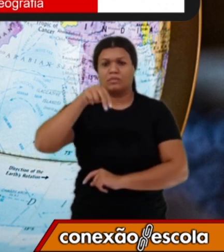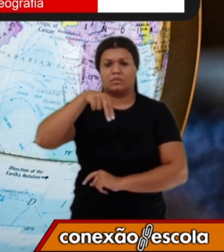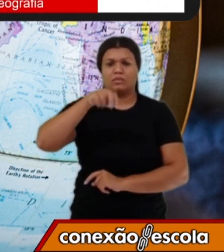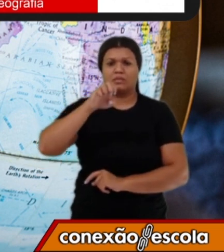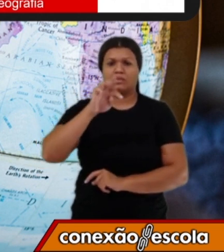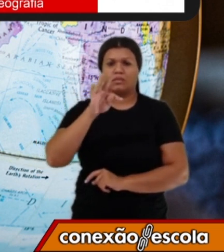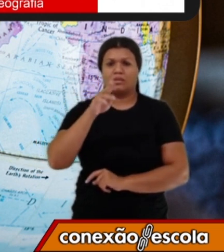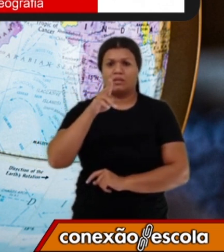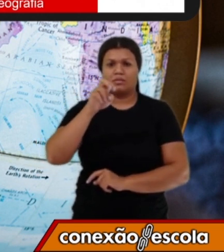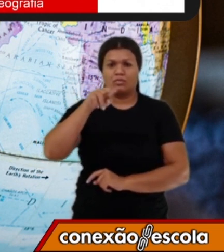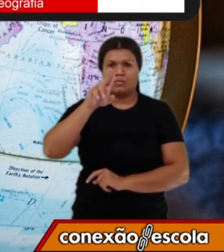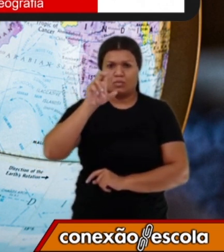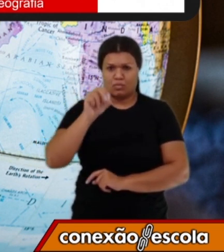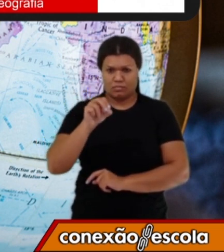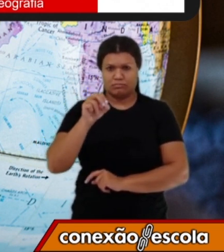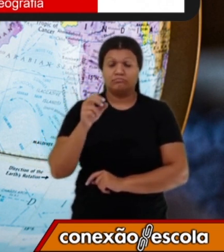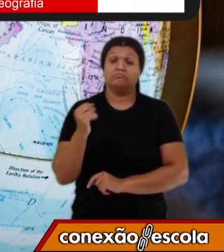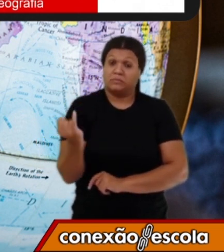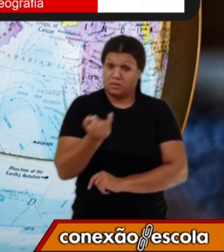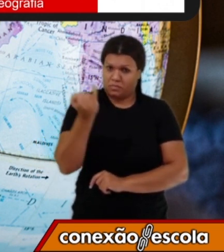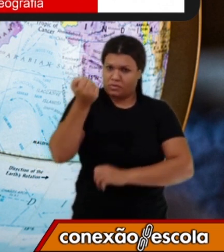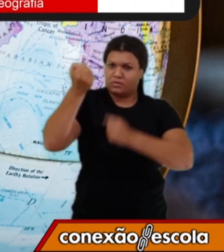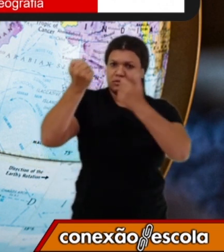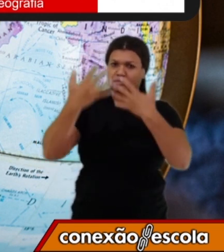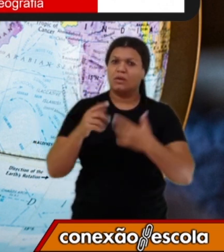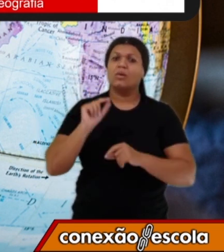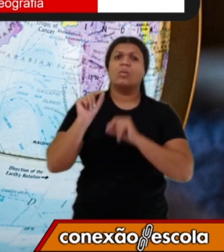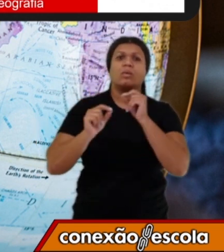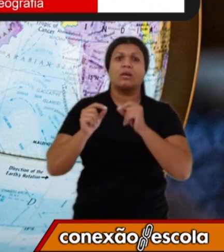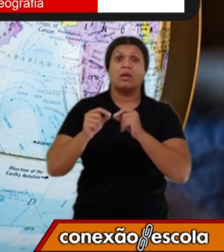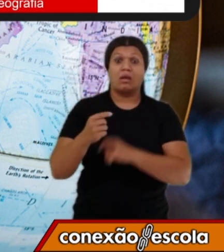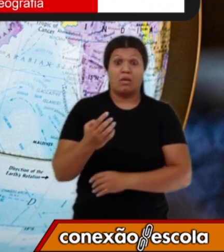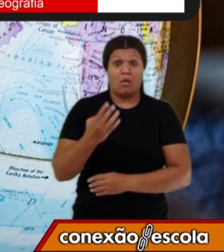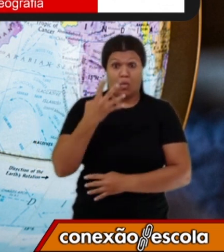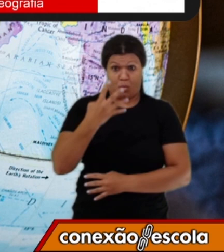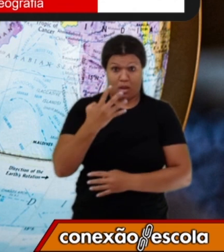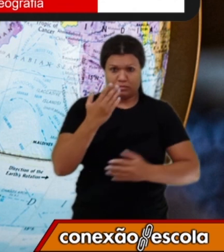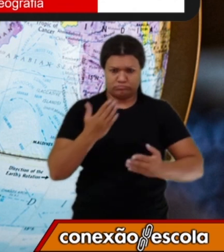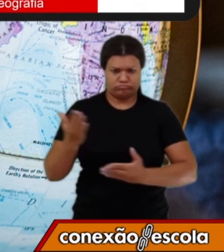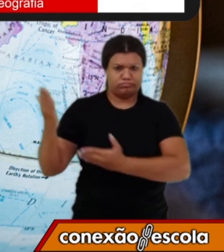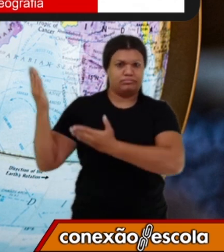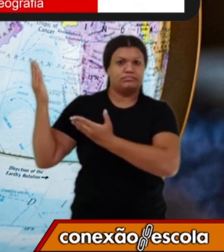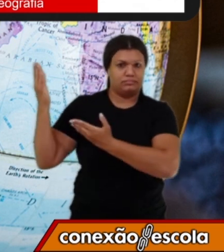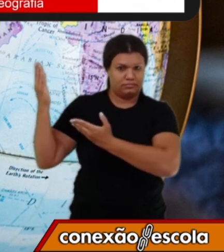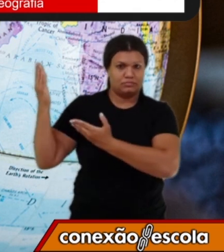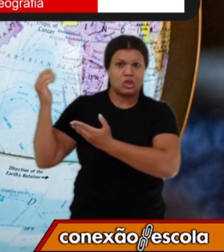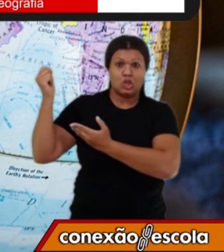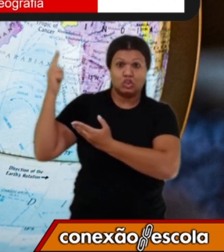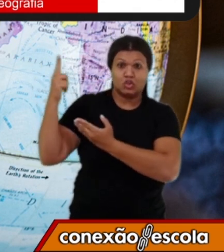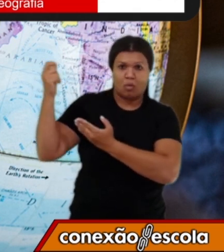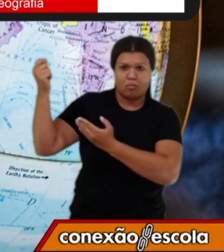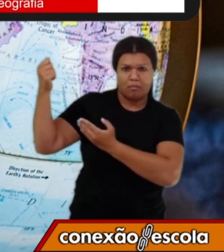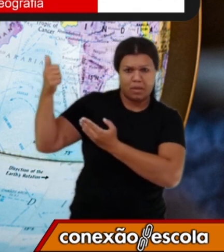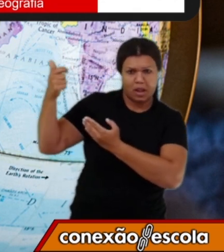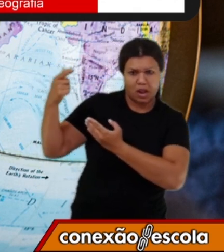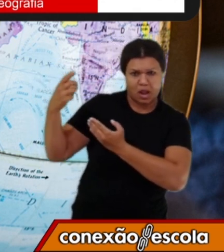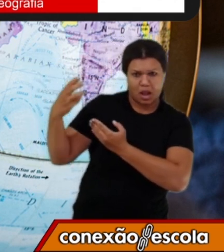que os quatro primeiros planetas do Sistema Solar, a partir do Sol, são planetas